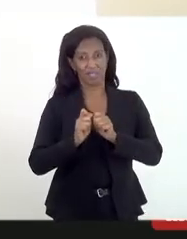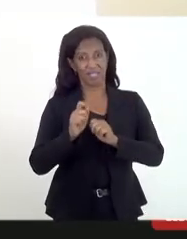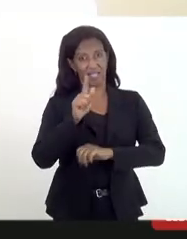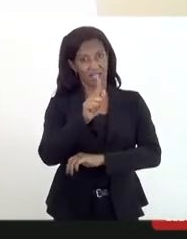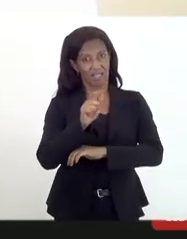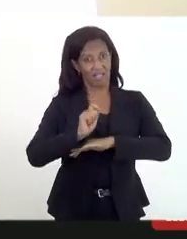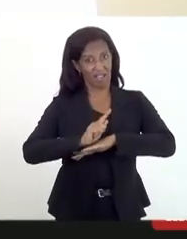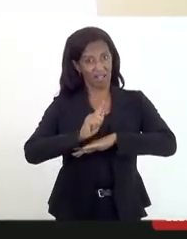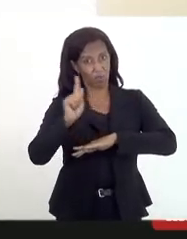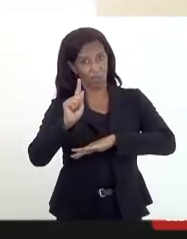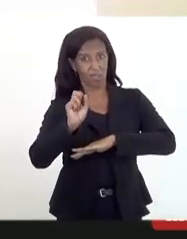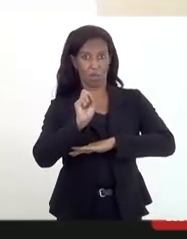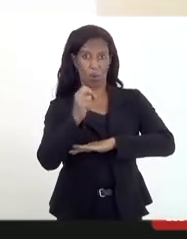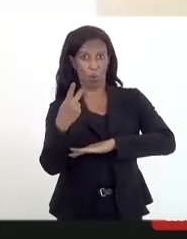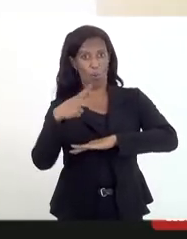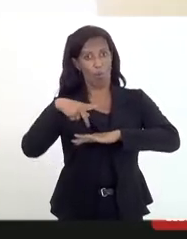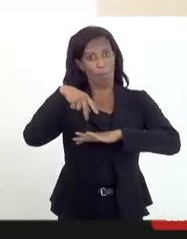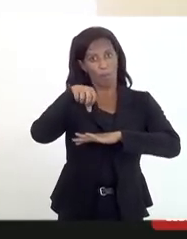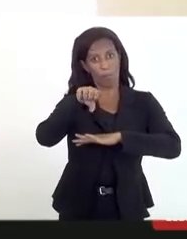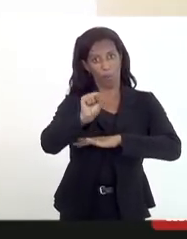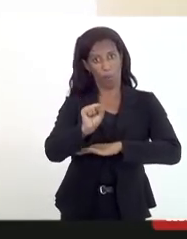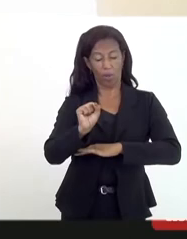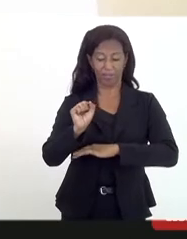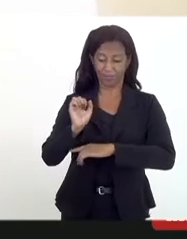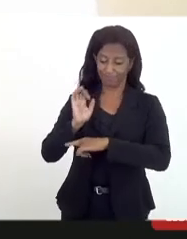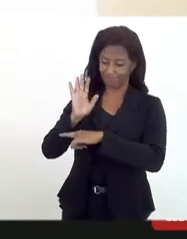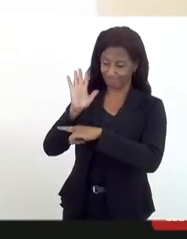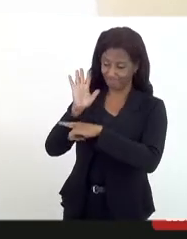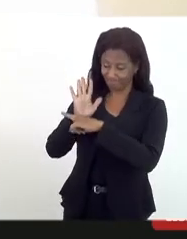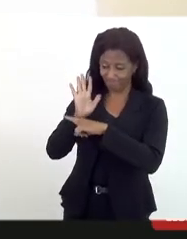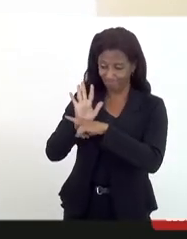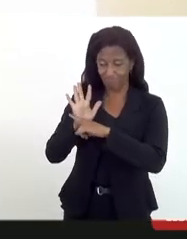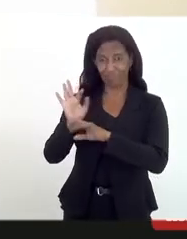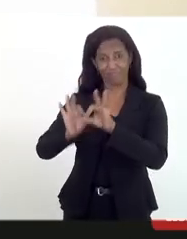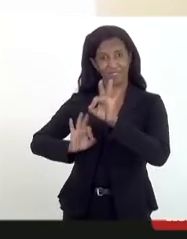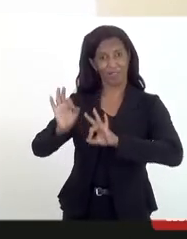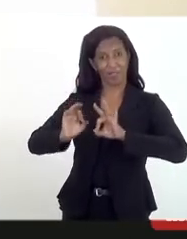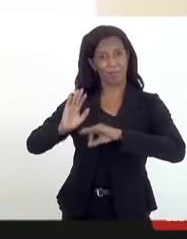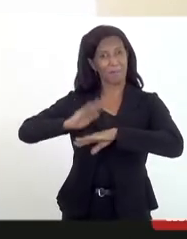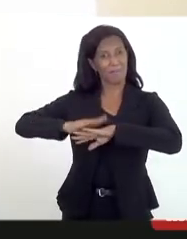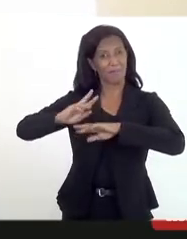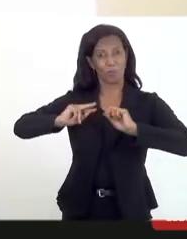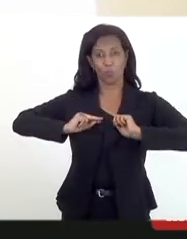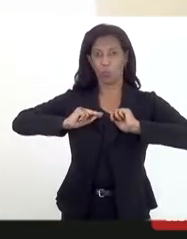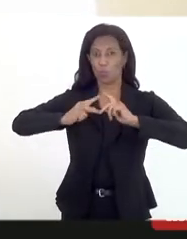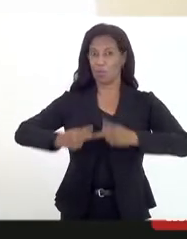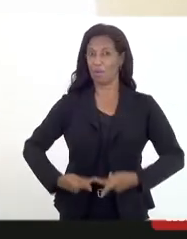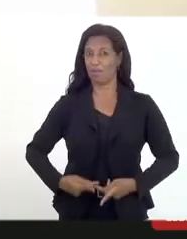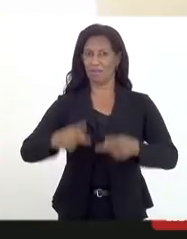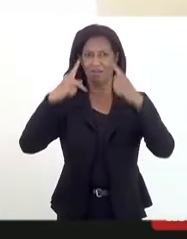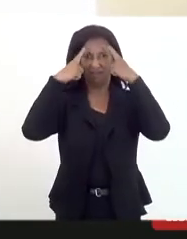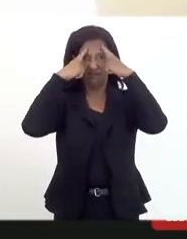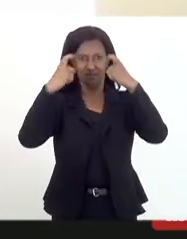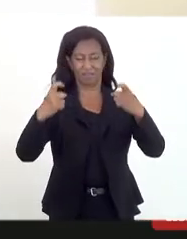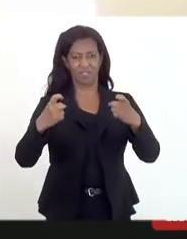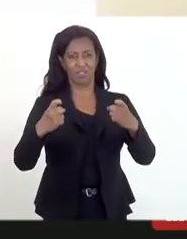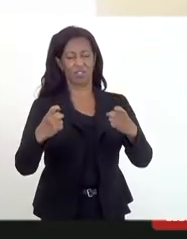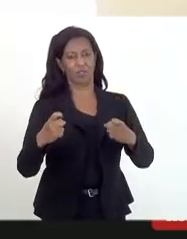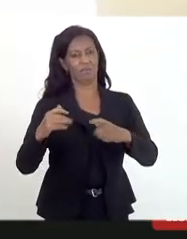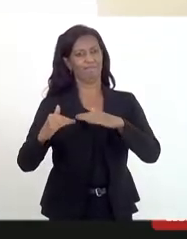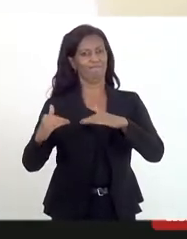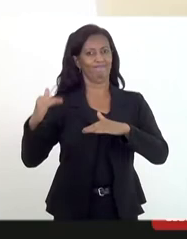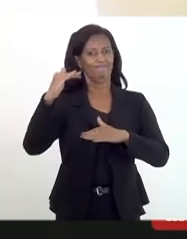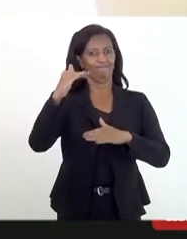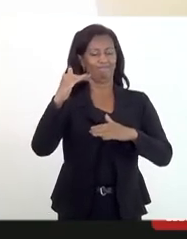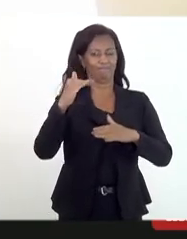pós-graduação para poder atender da forma mais empática e humana as vítimas desse grau de violência. Para